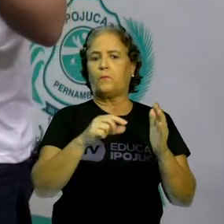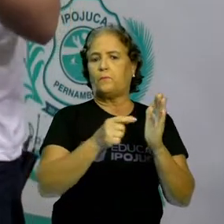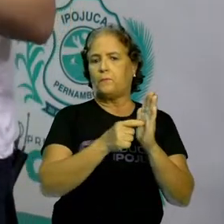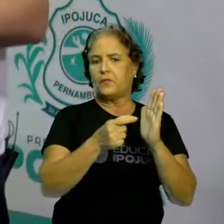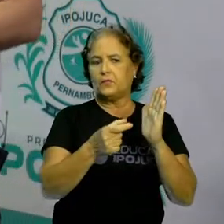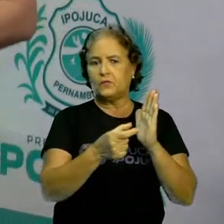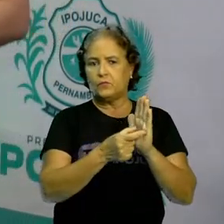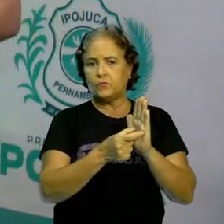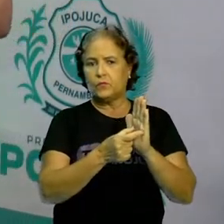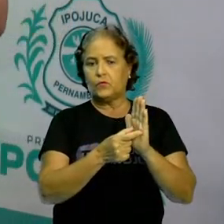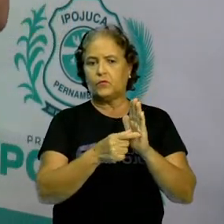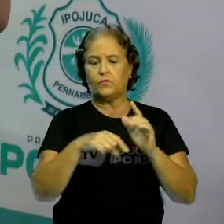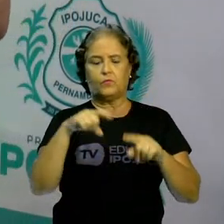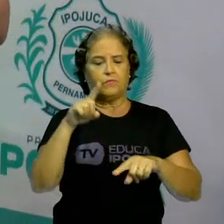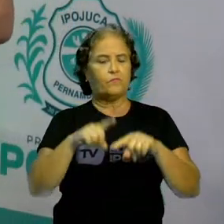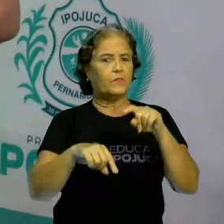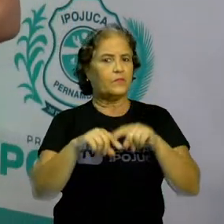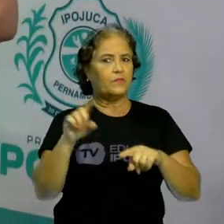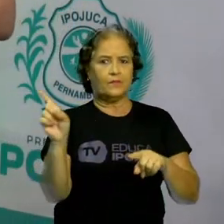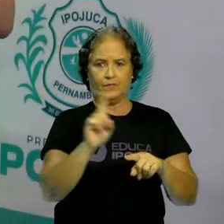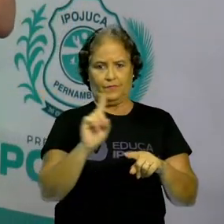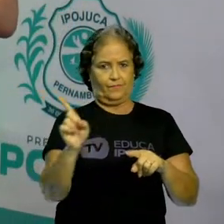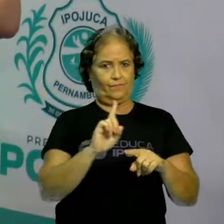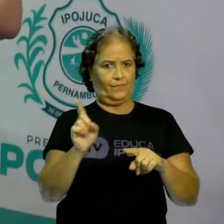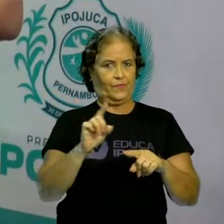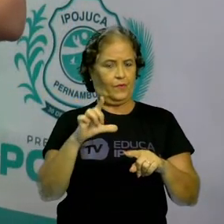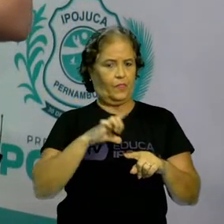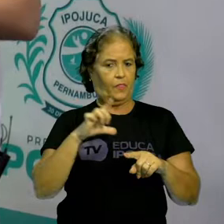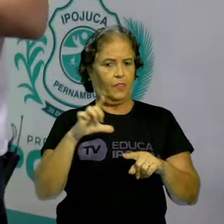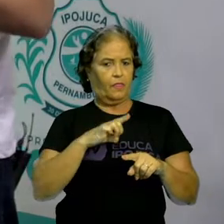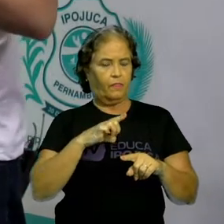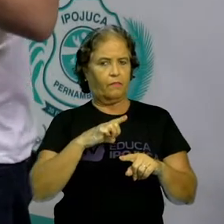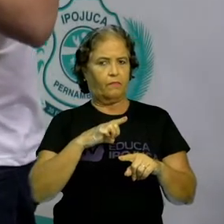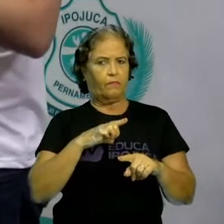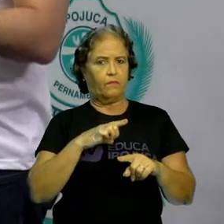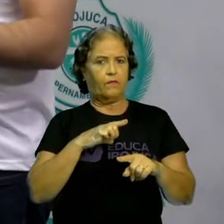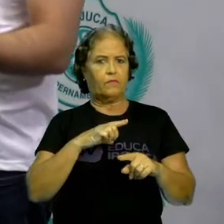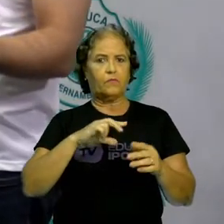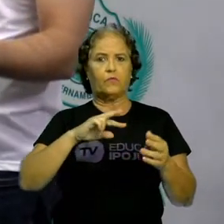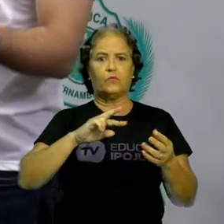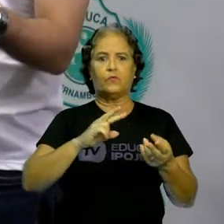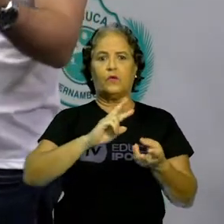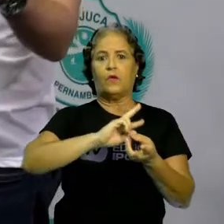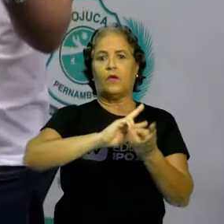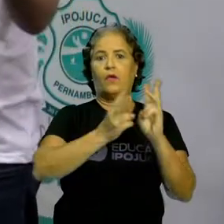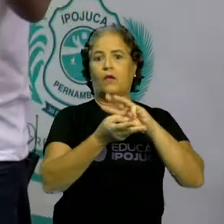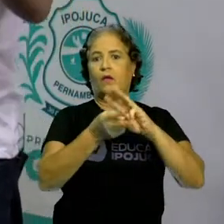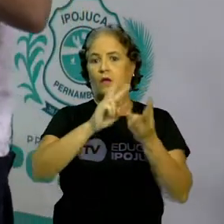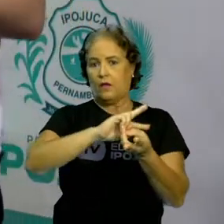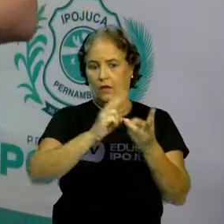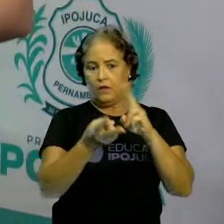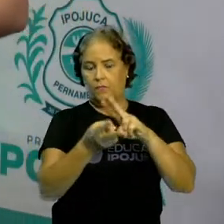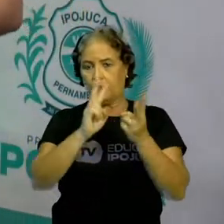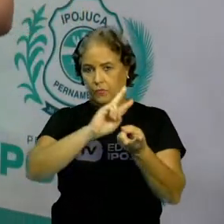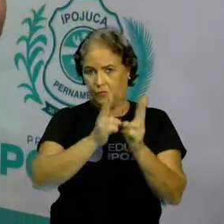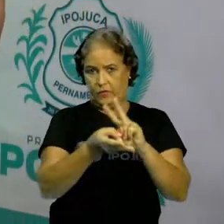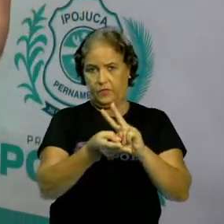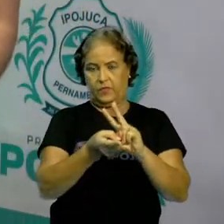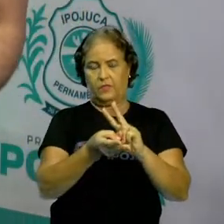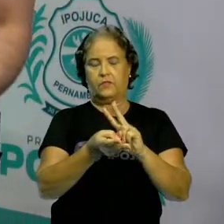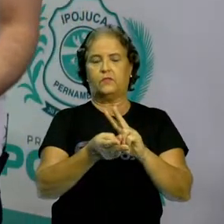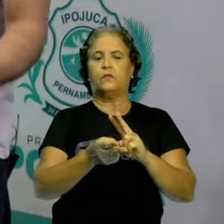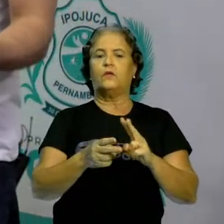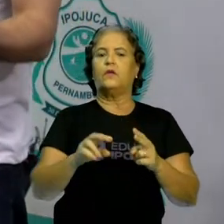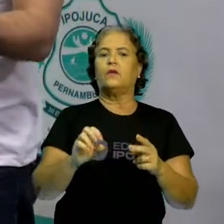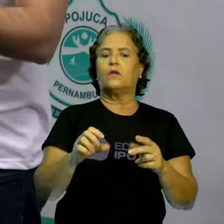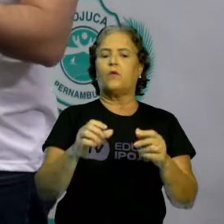Aqui no Brasil, né? E em Pernambuco, nós temos a questão da capoeira, que é essa mistura de dança e de